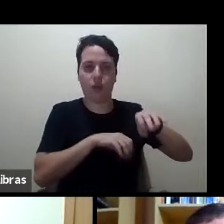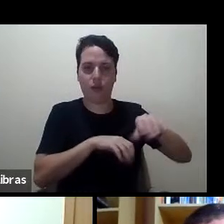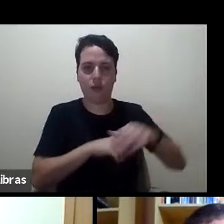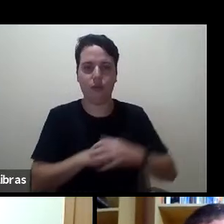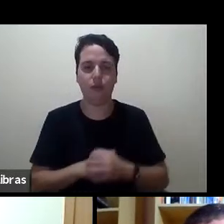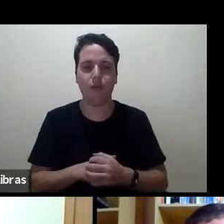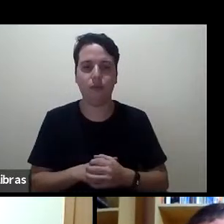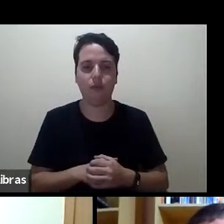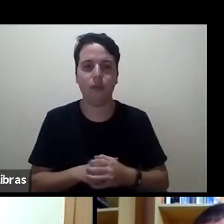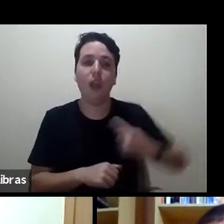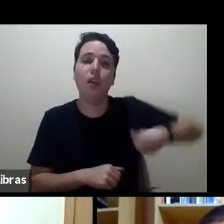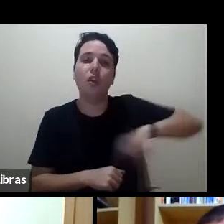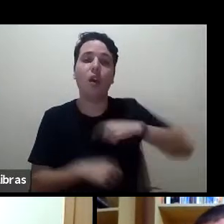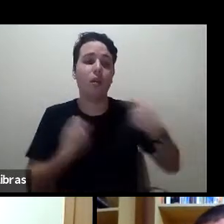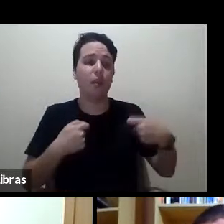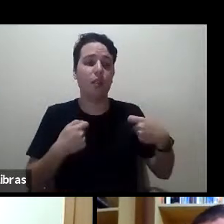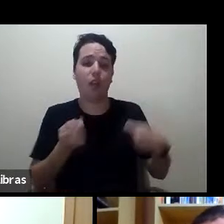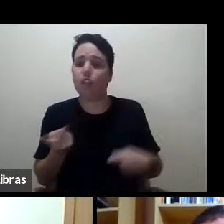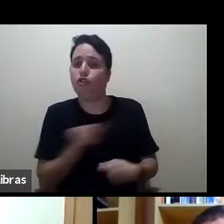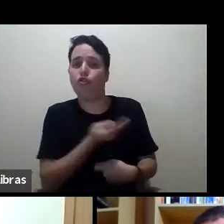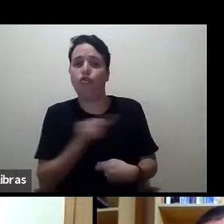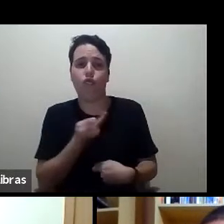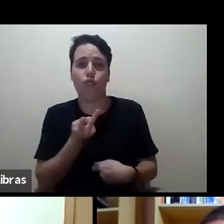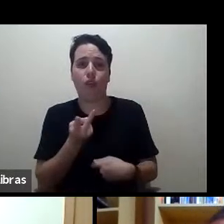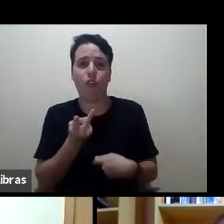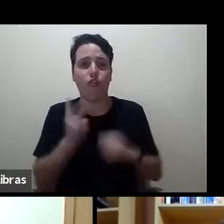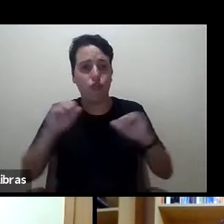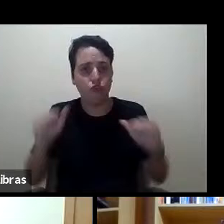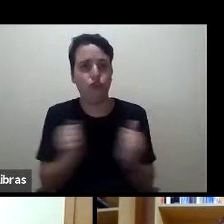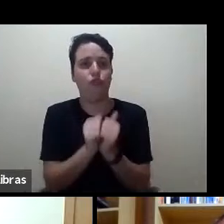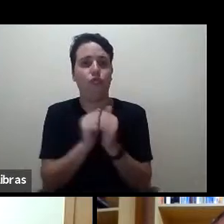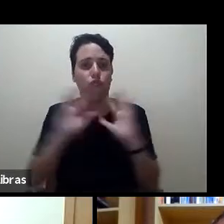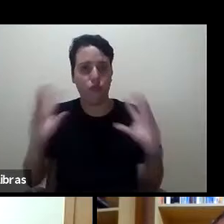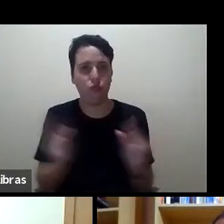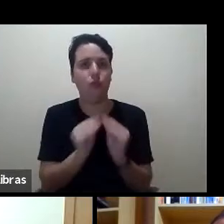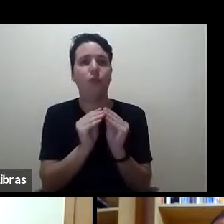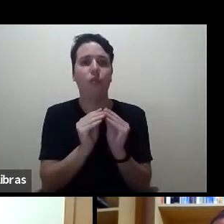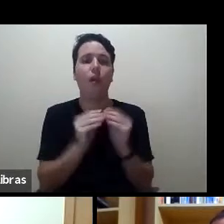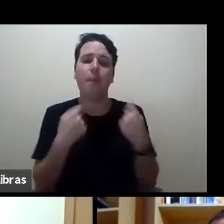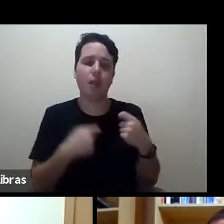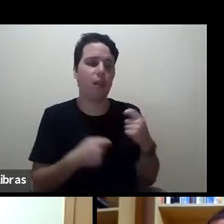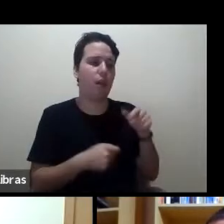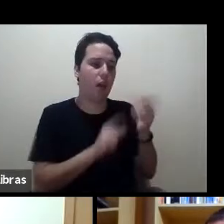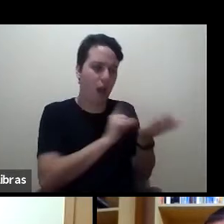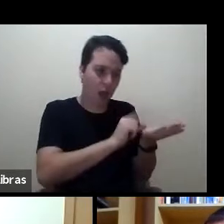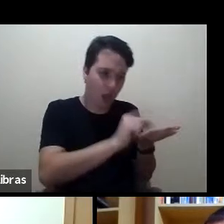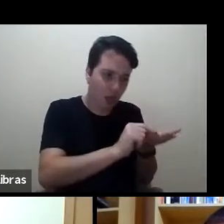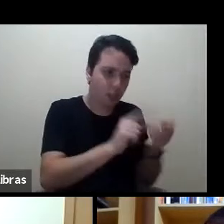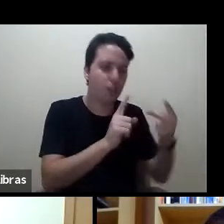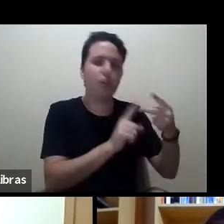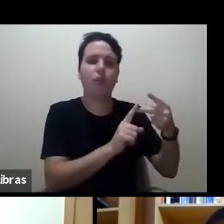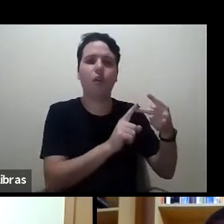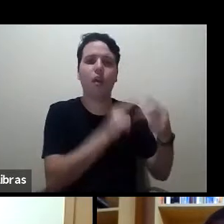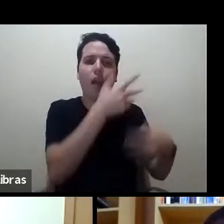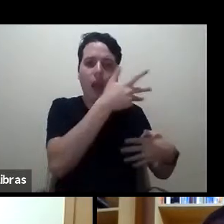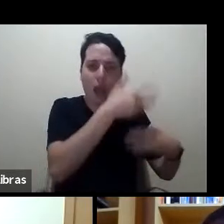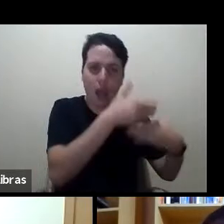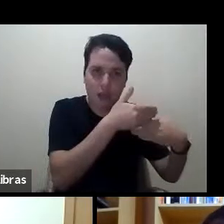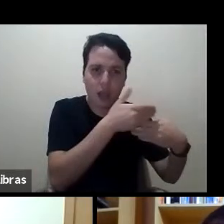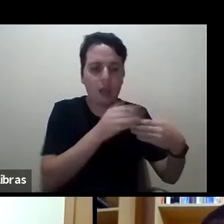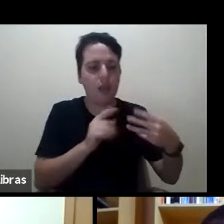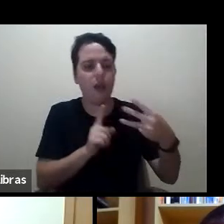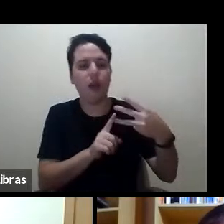Precisamos das duas coisas, dois artigos, das resenhas e dois livros.